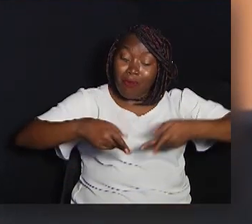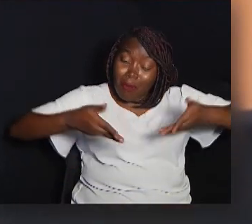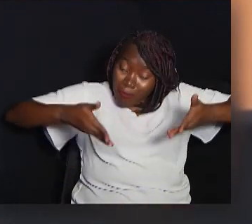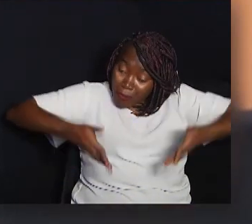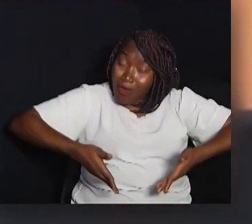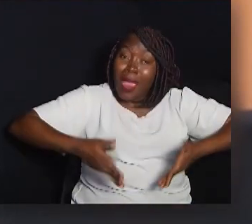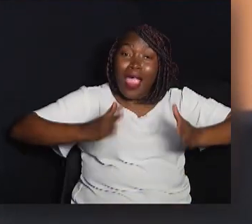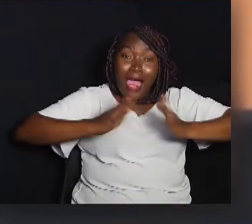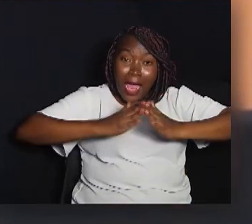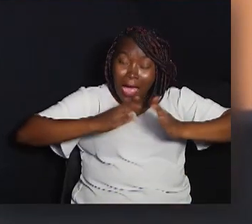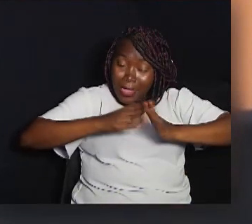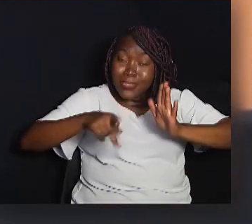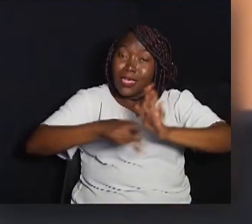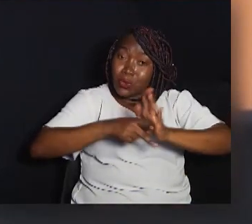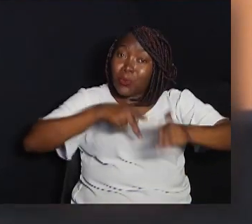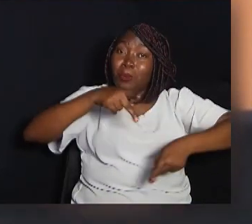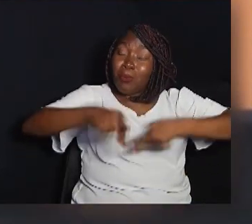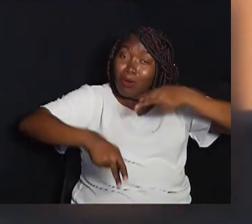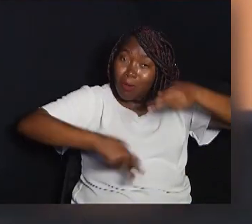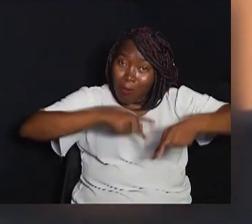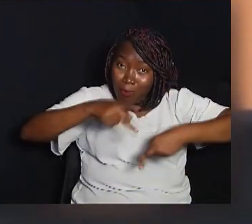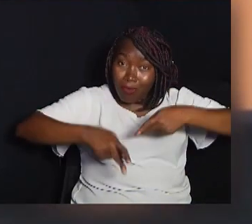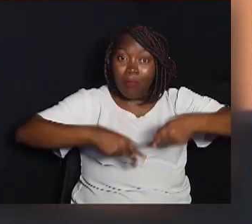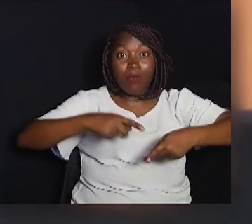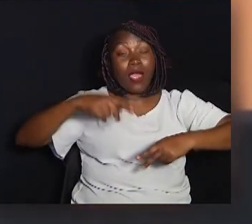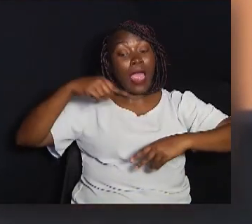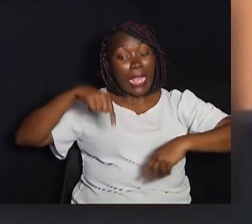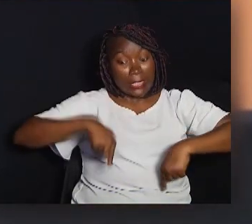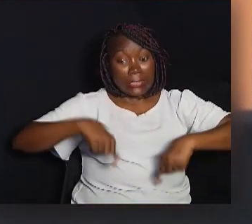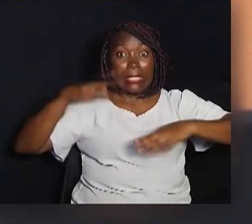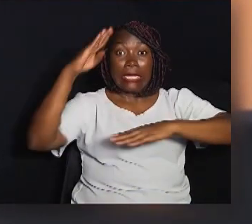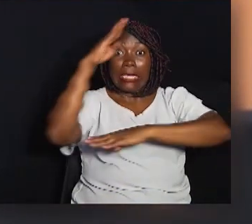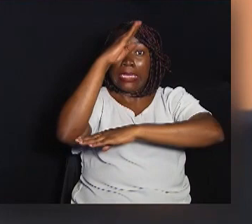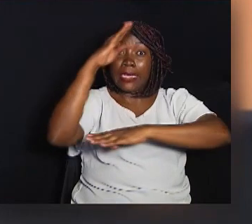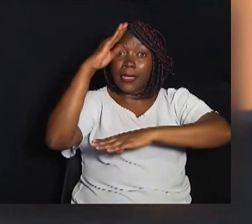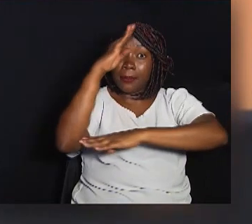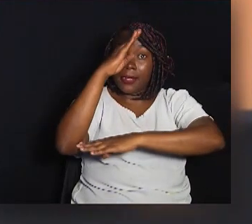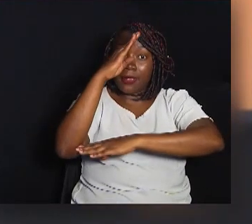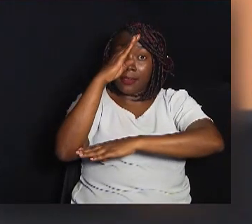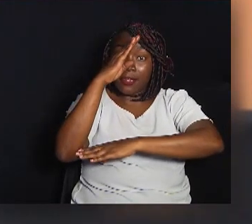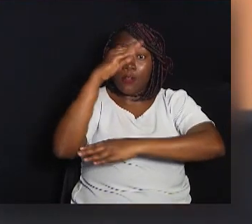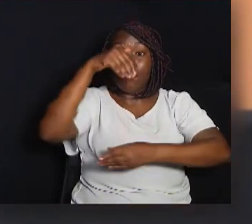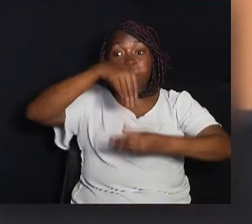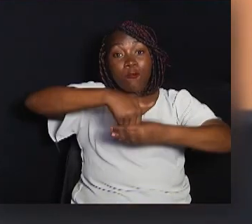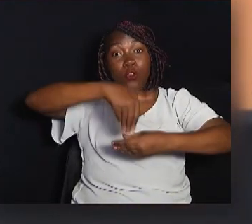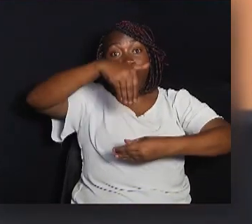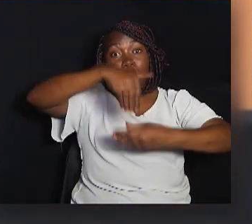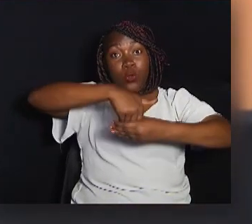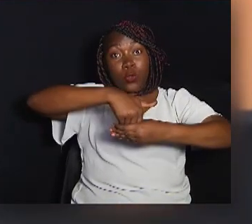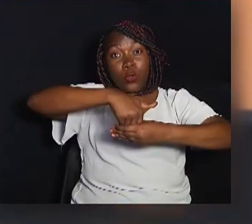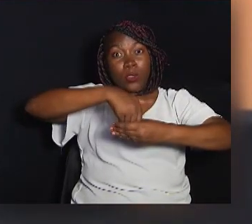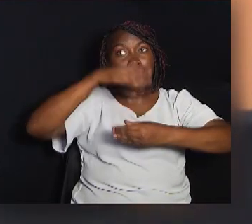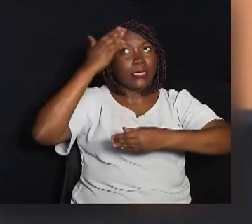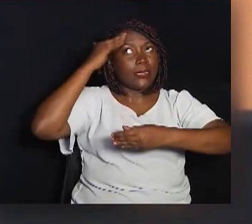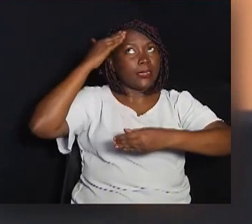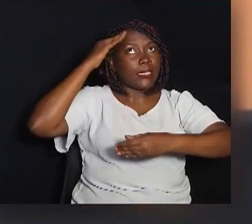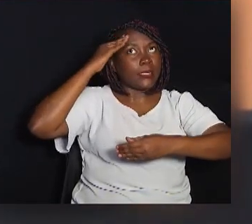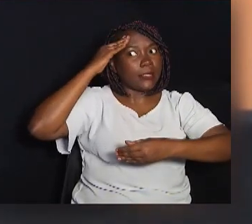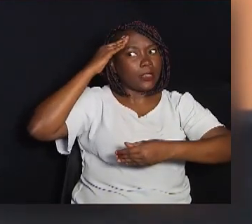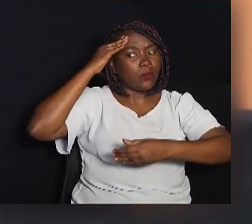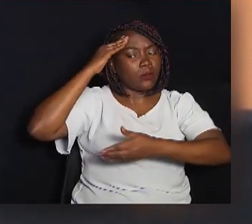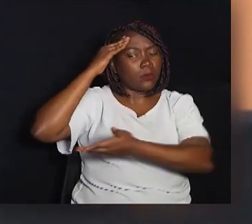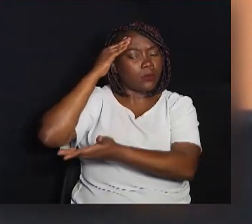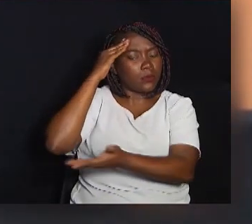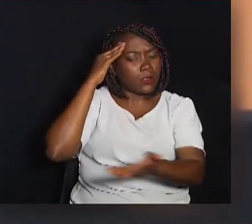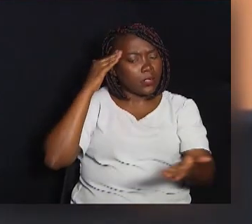Povo Essa aqui é a Câmara Municipal de Campinas Votou, entendeu que vocês são importantes